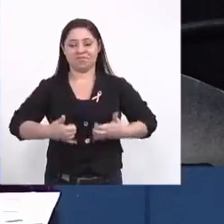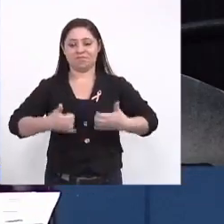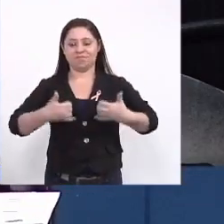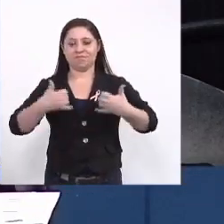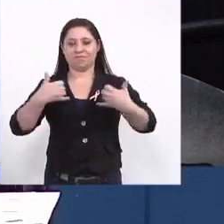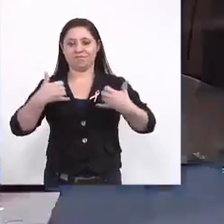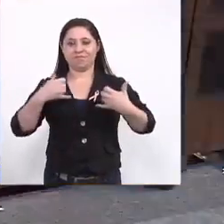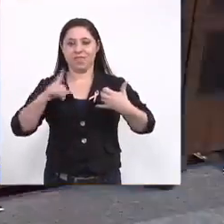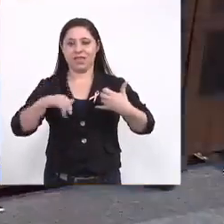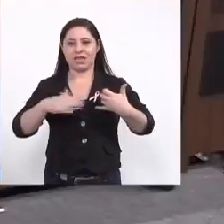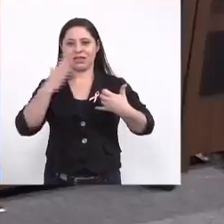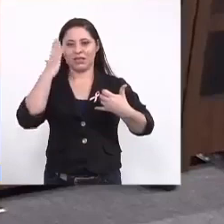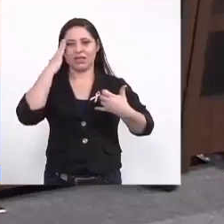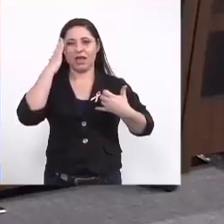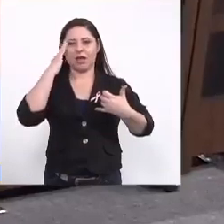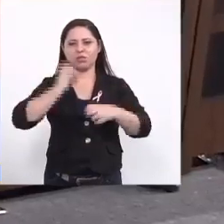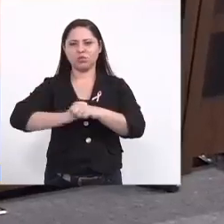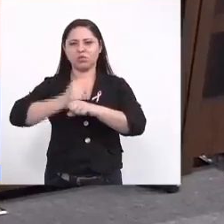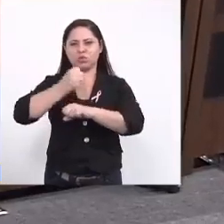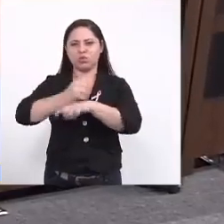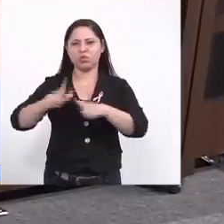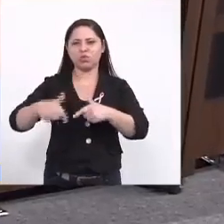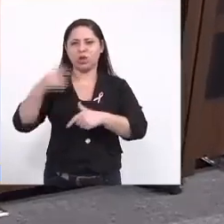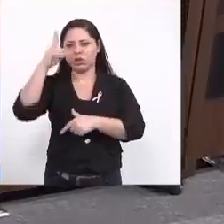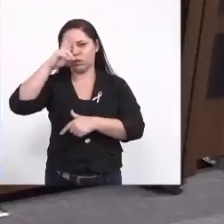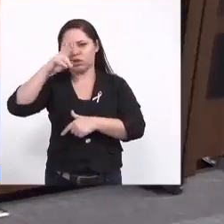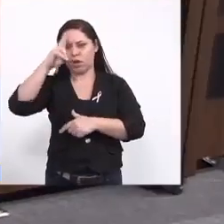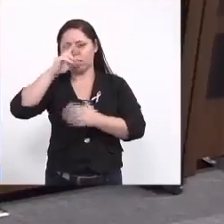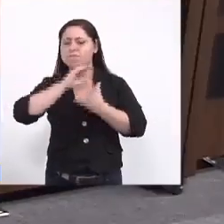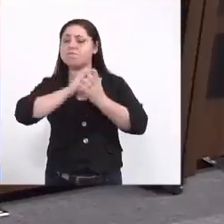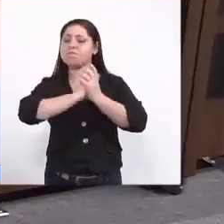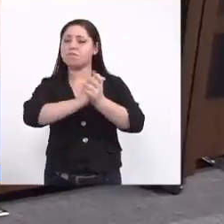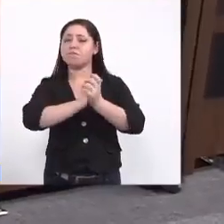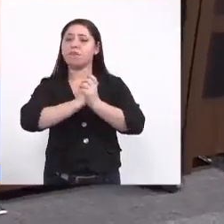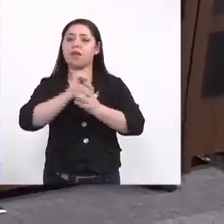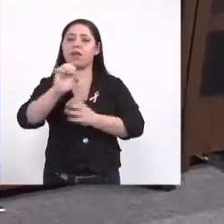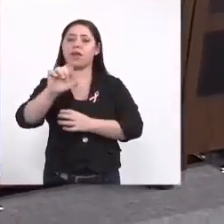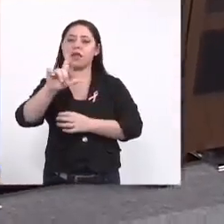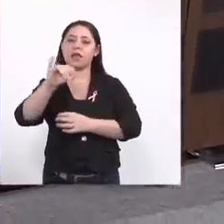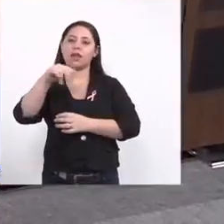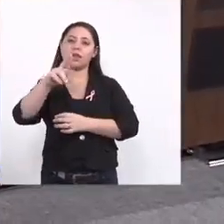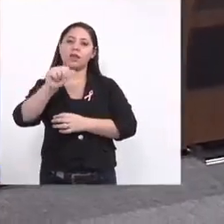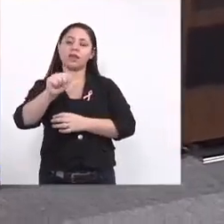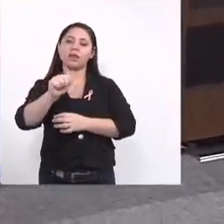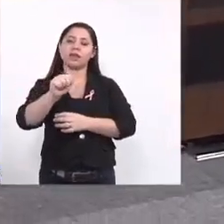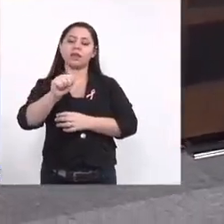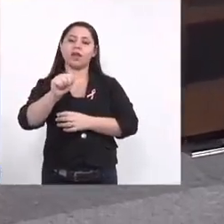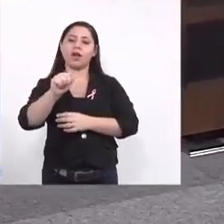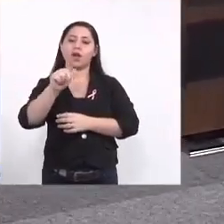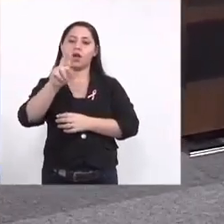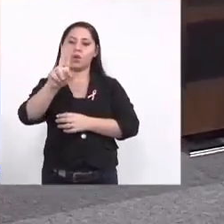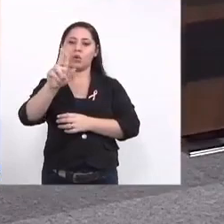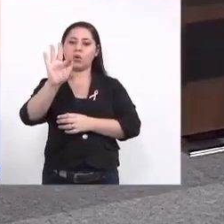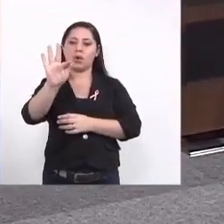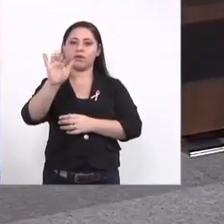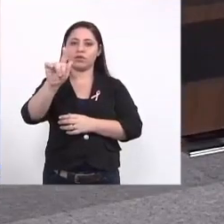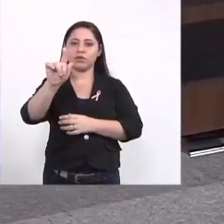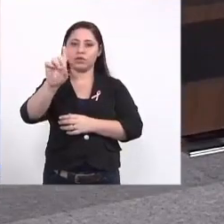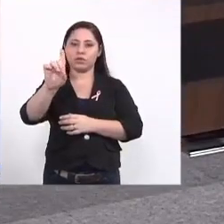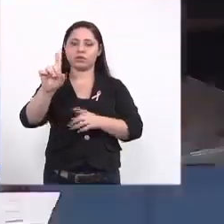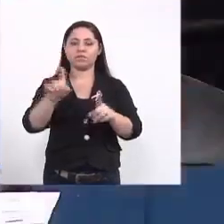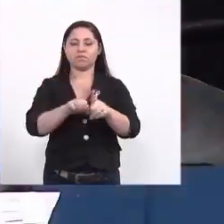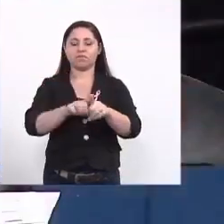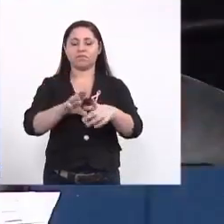que a gente sabe da sua luta da sua história parabéns Elina parabéns a UFGD dando